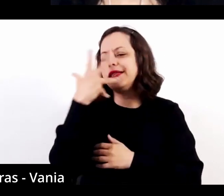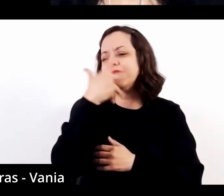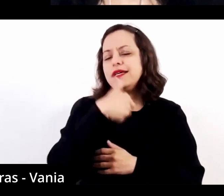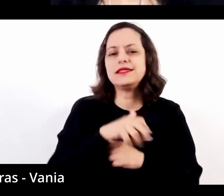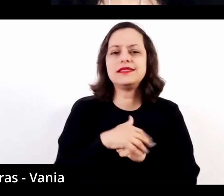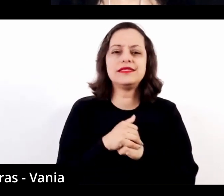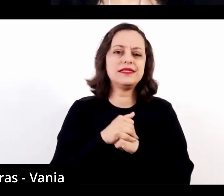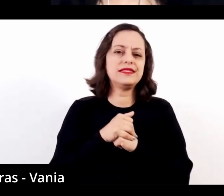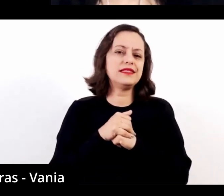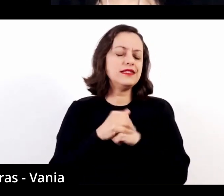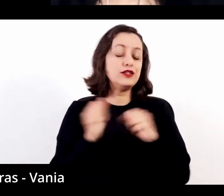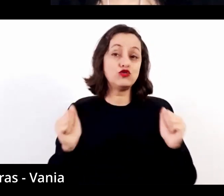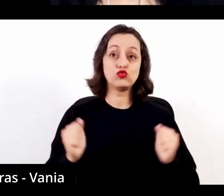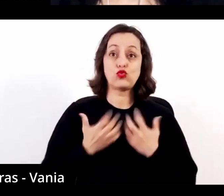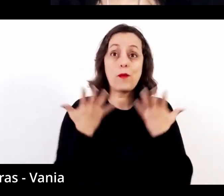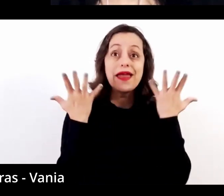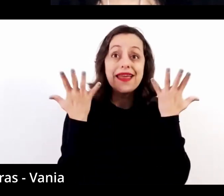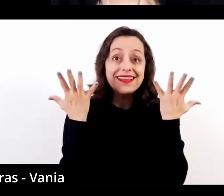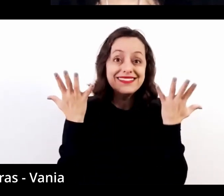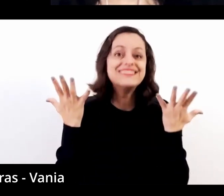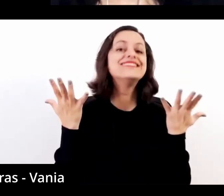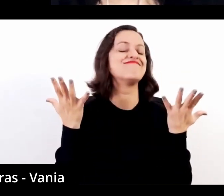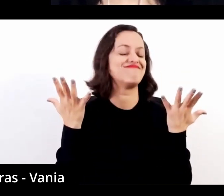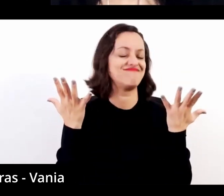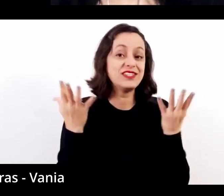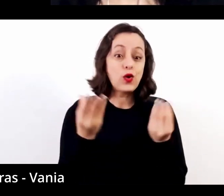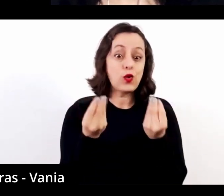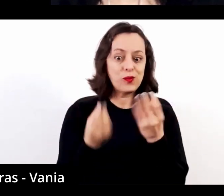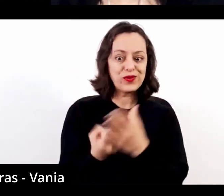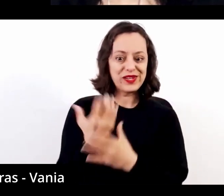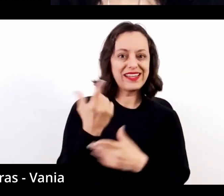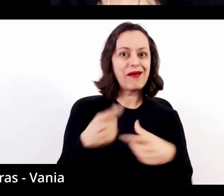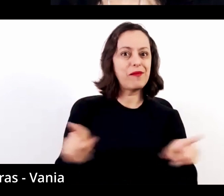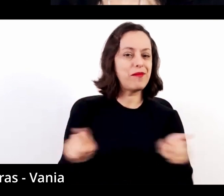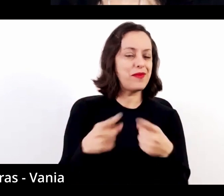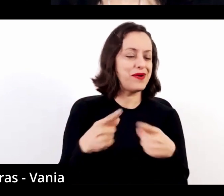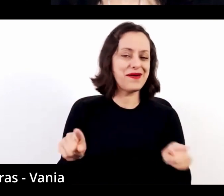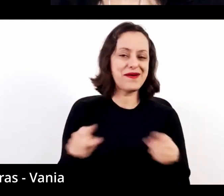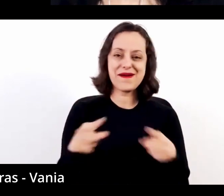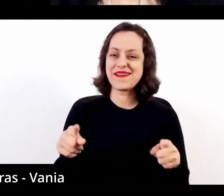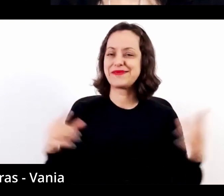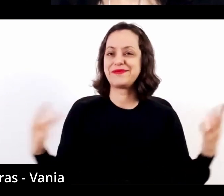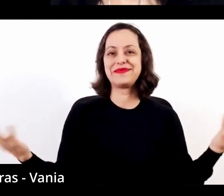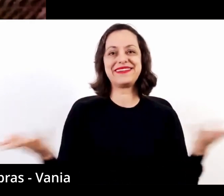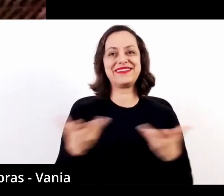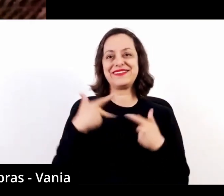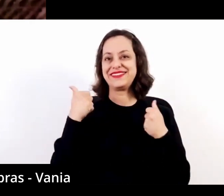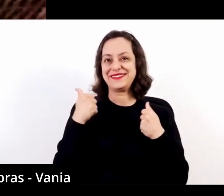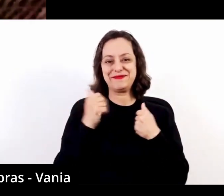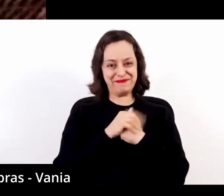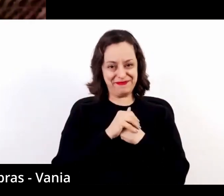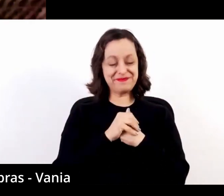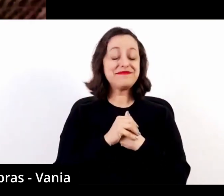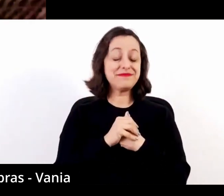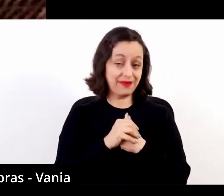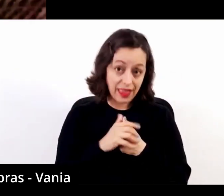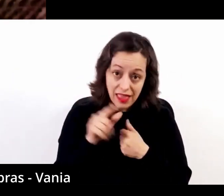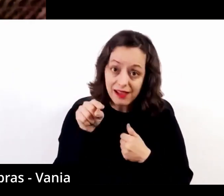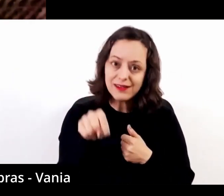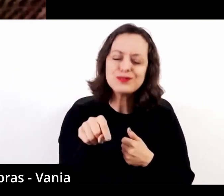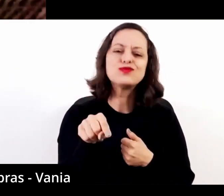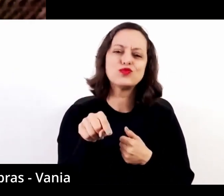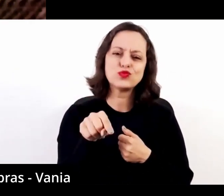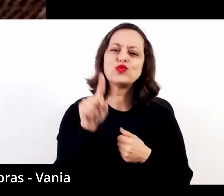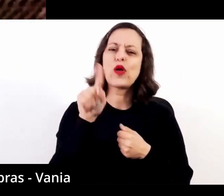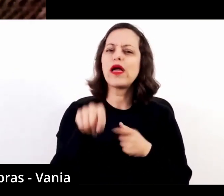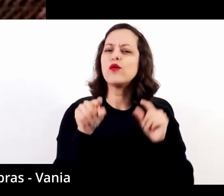de surpresa para essa composição absolutamente incrível. Então, esse é mais um